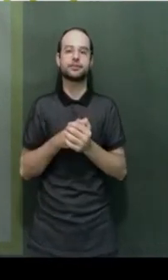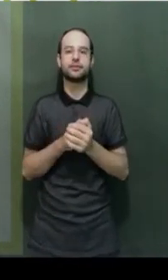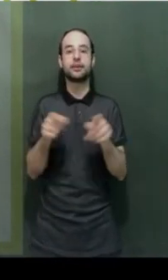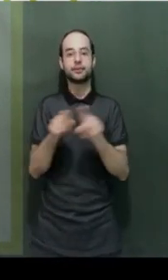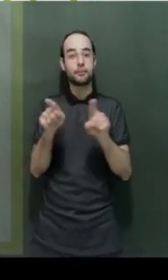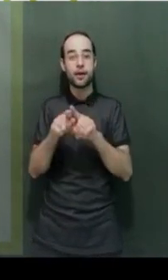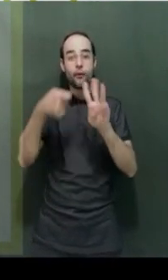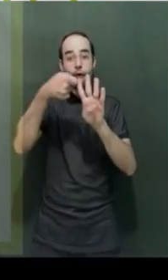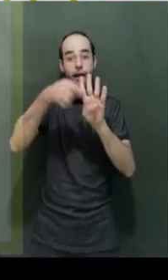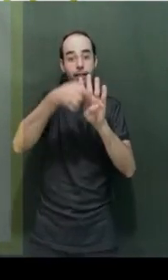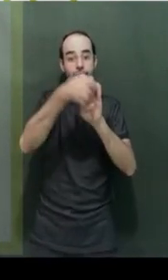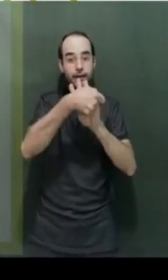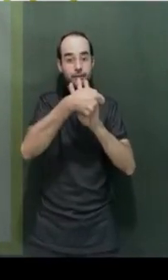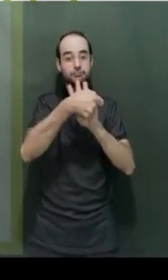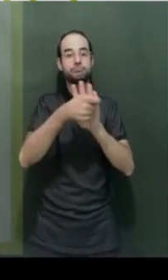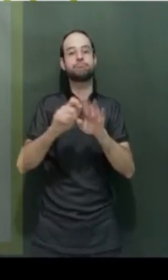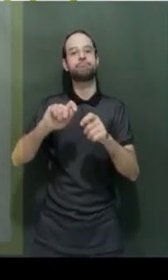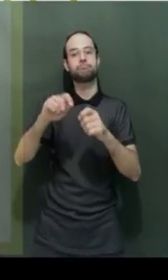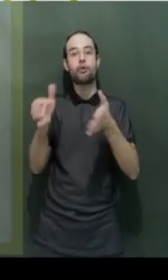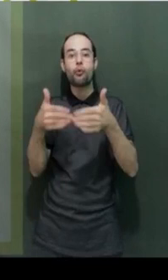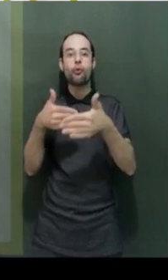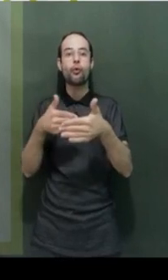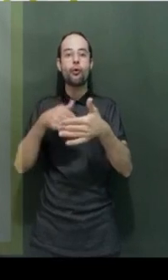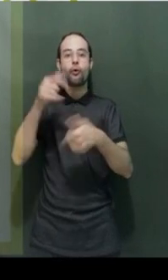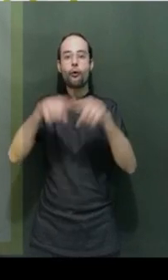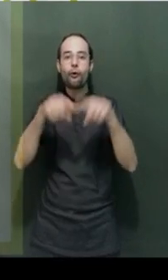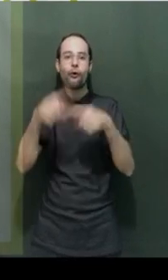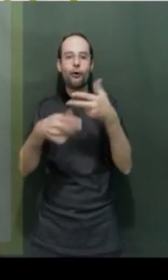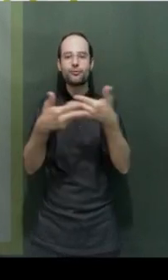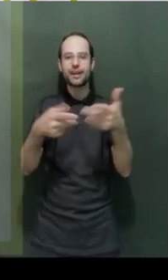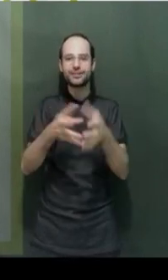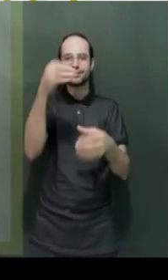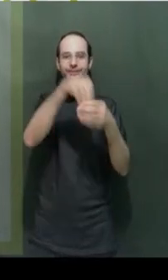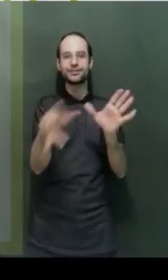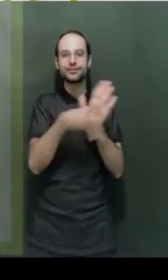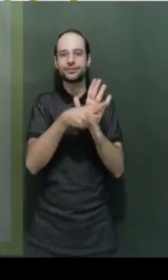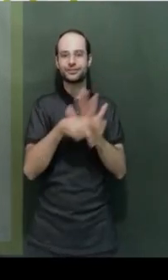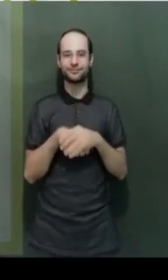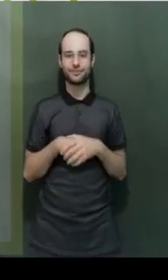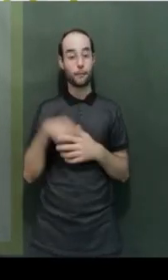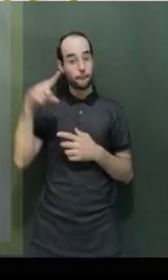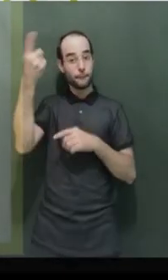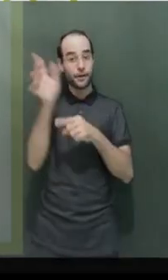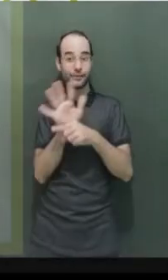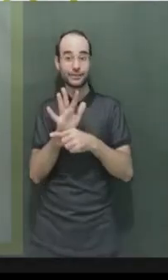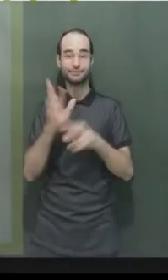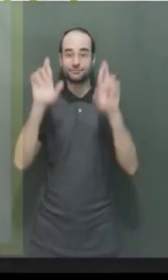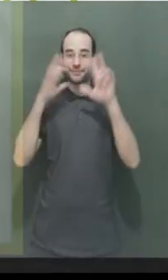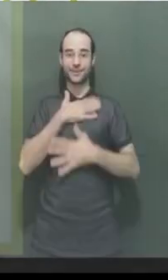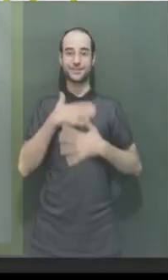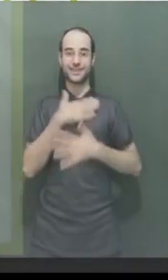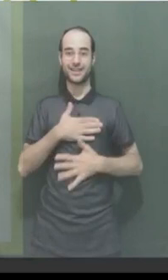calendário, que são os lugares onde esses objetos são colocados. Está certo? Mas isso fica para um próximo vídeo.